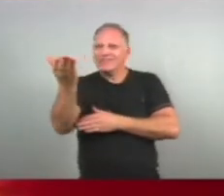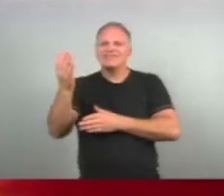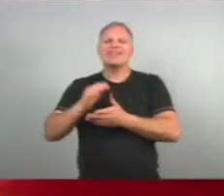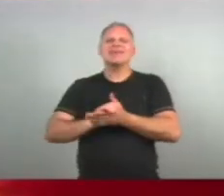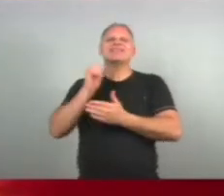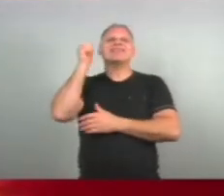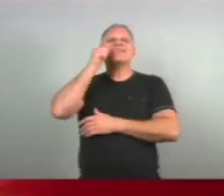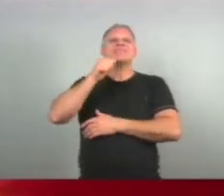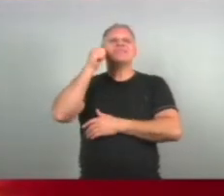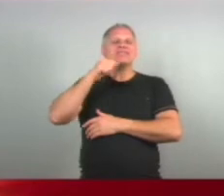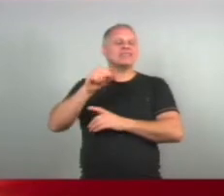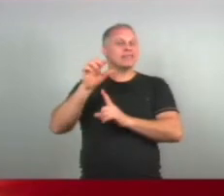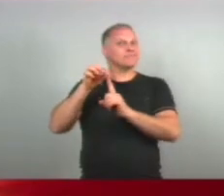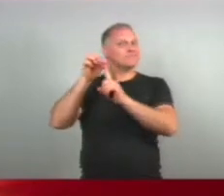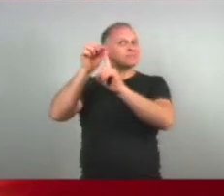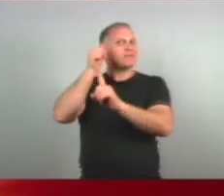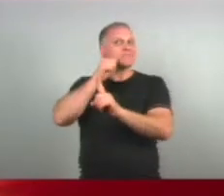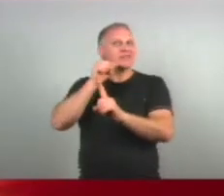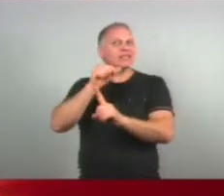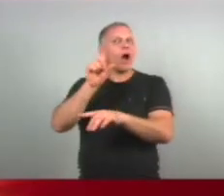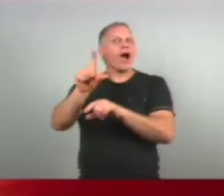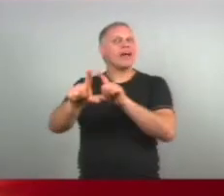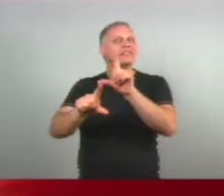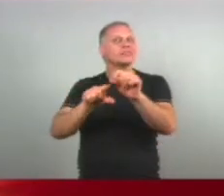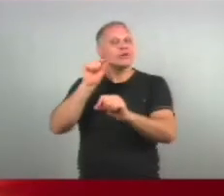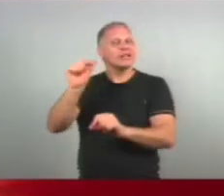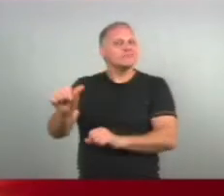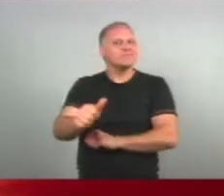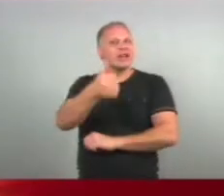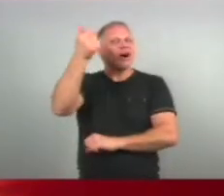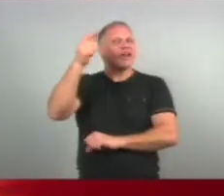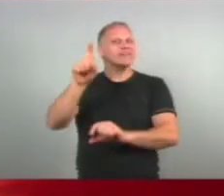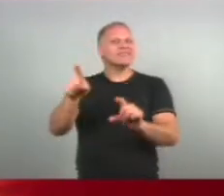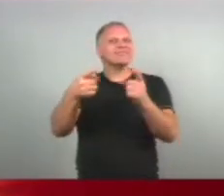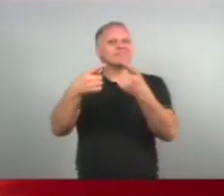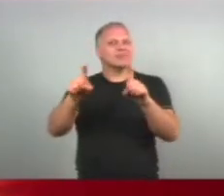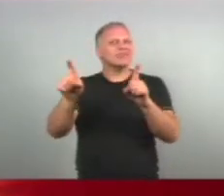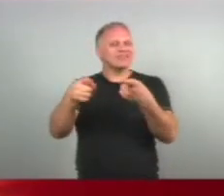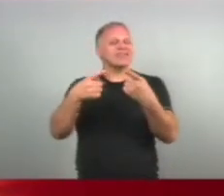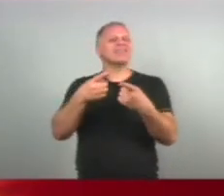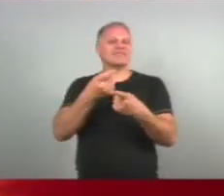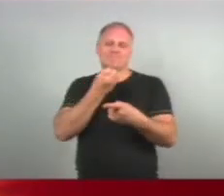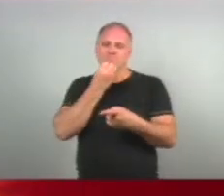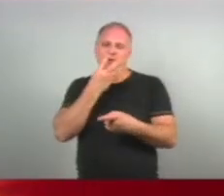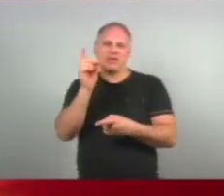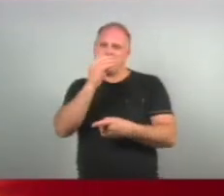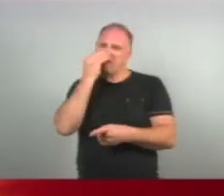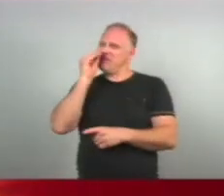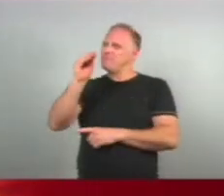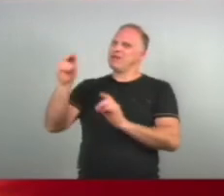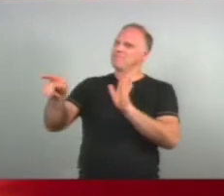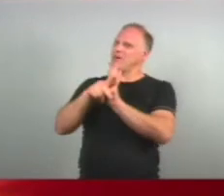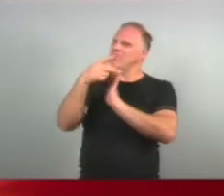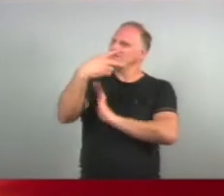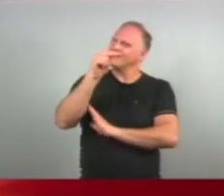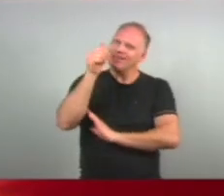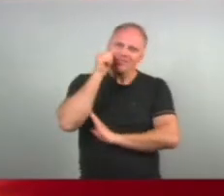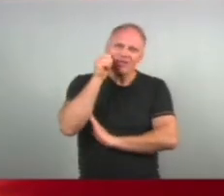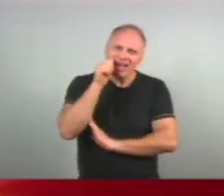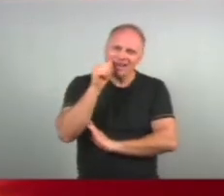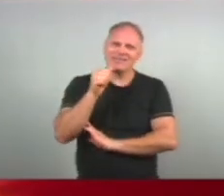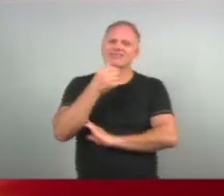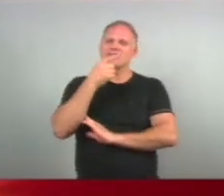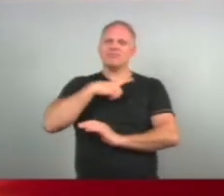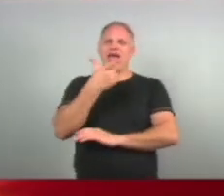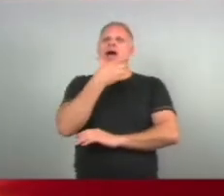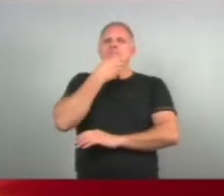pra que as meninas Principalmente Né? Façam escolhas melhores Escolham músicas Que não levem A cultura do machismo Pro dia